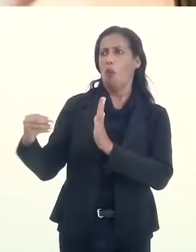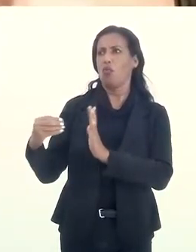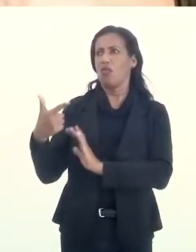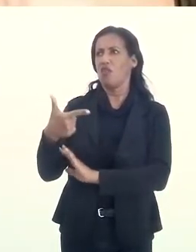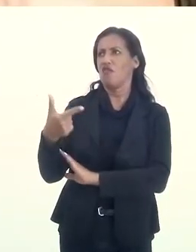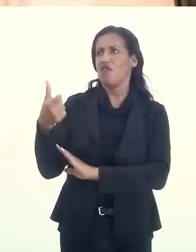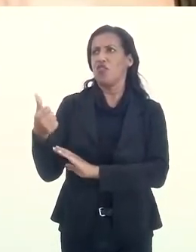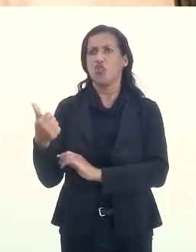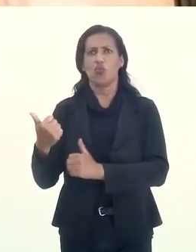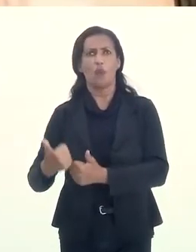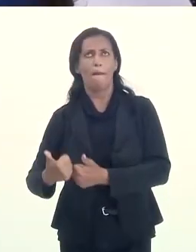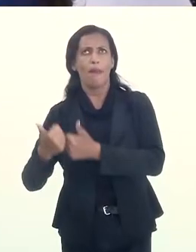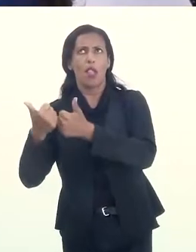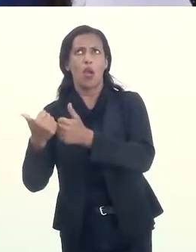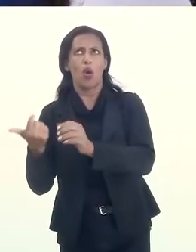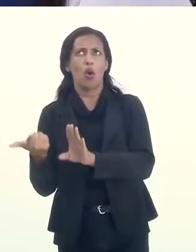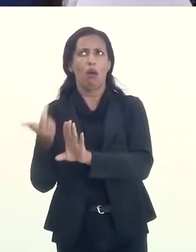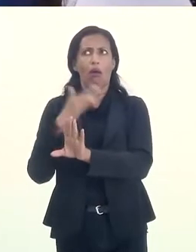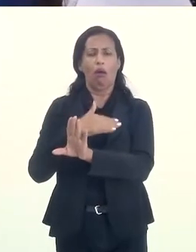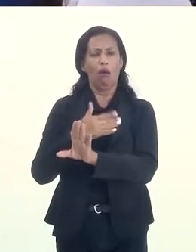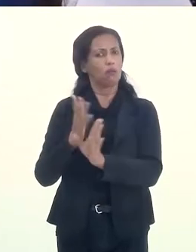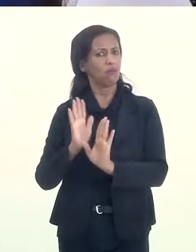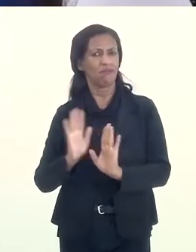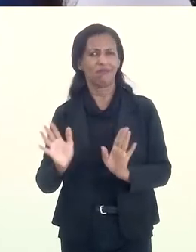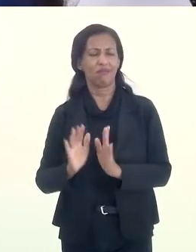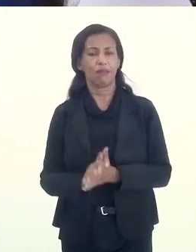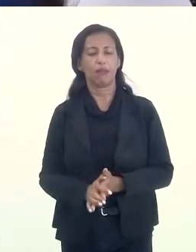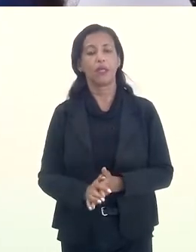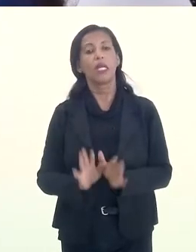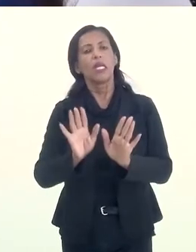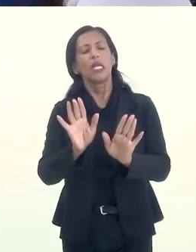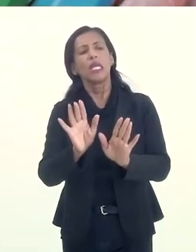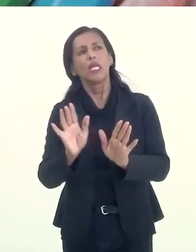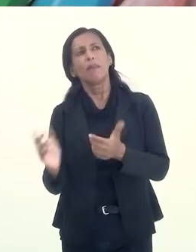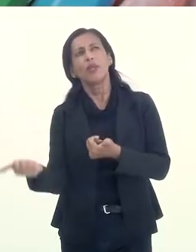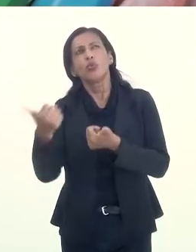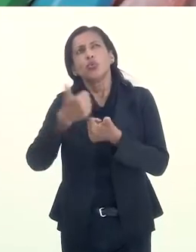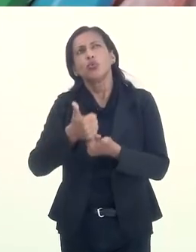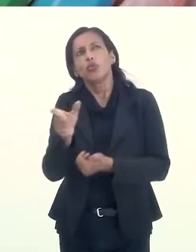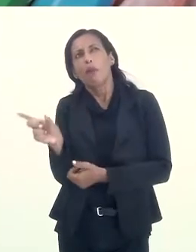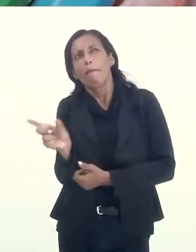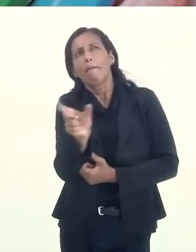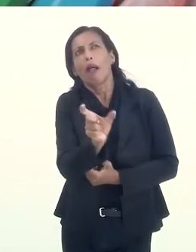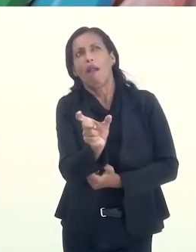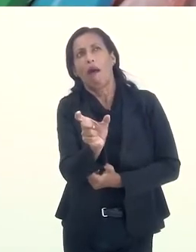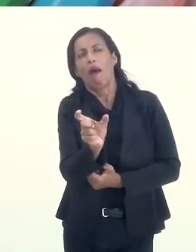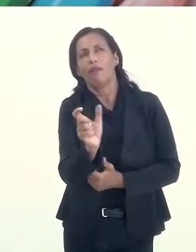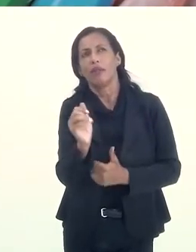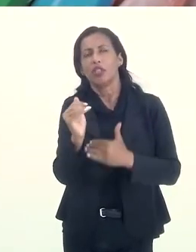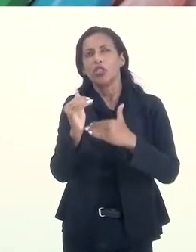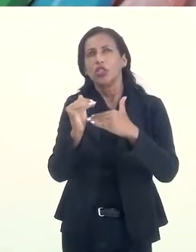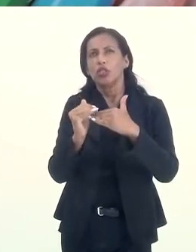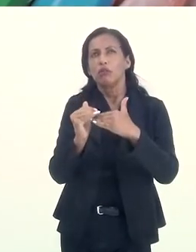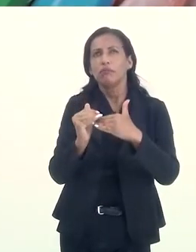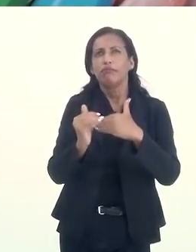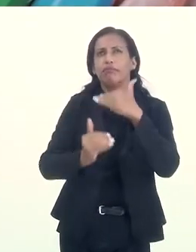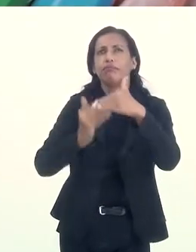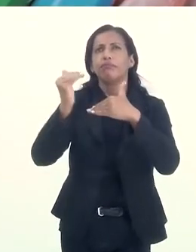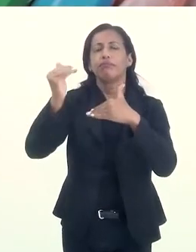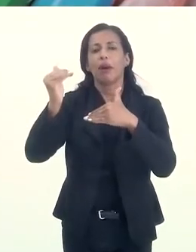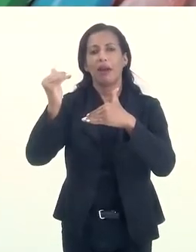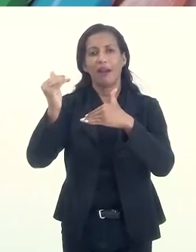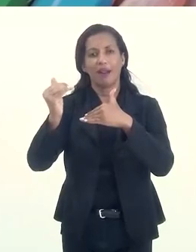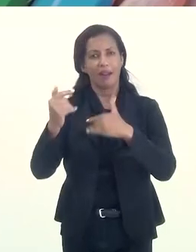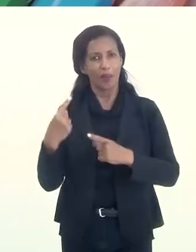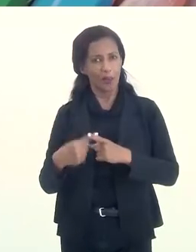desempenho. E qual palavra você colocaria aí no lugar desse sentido de crescimento,